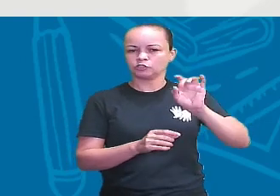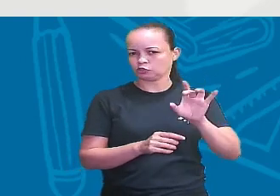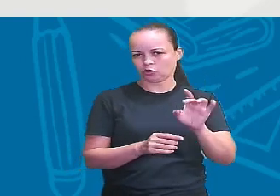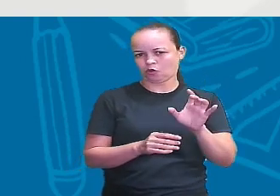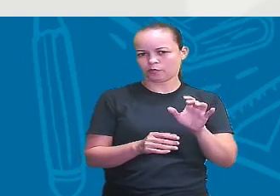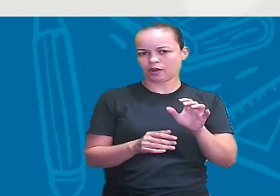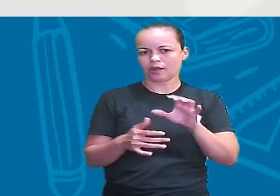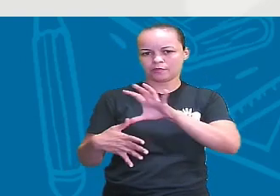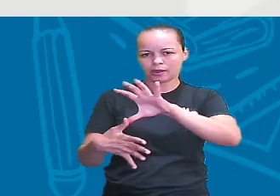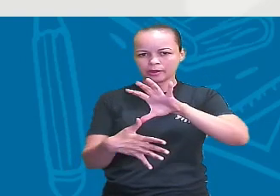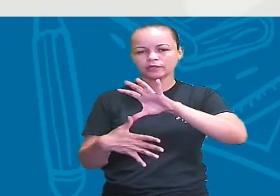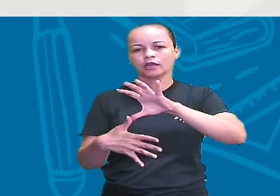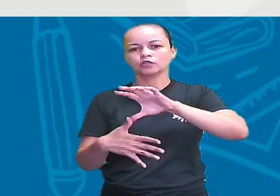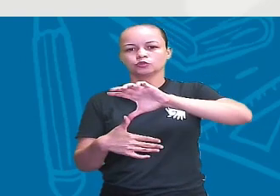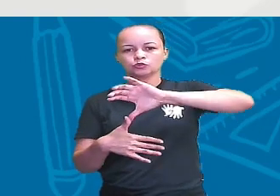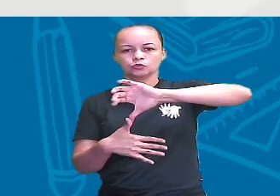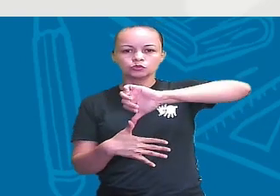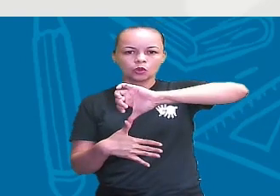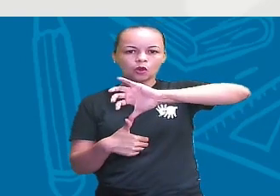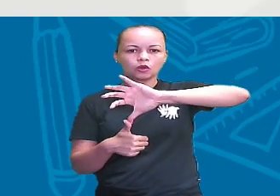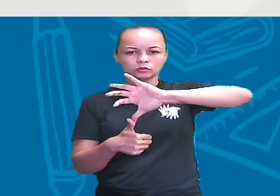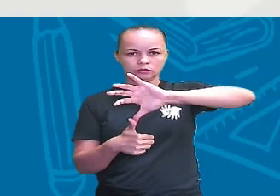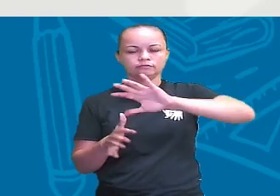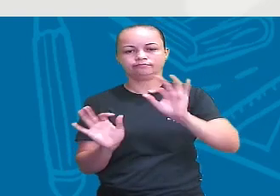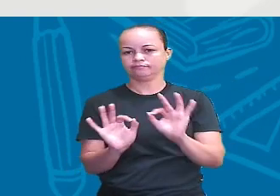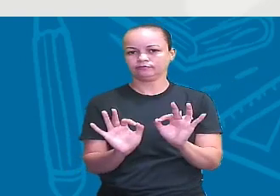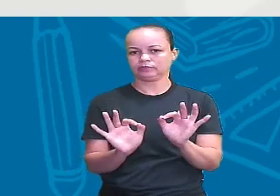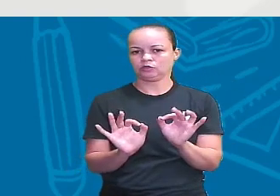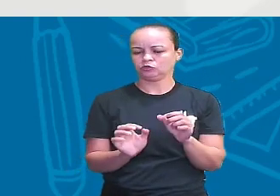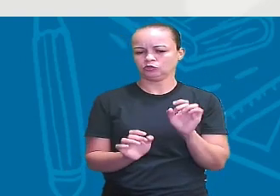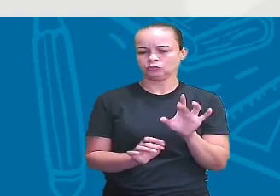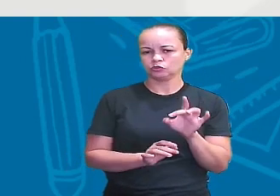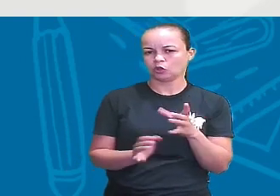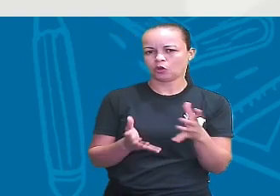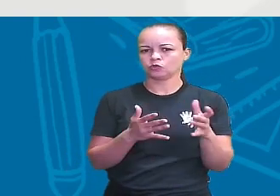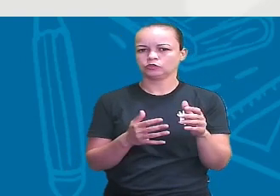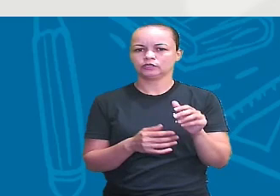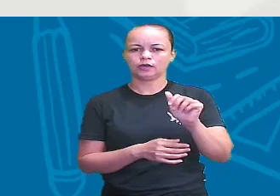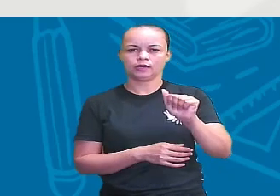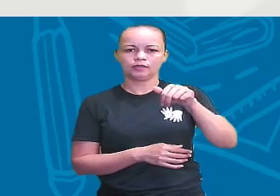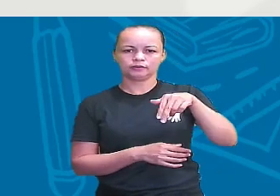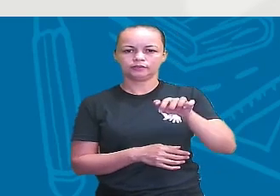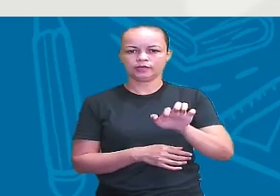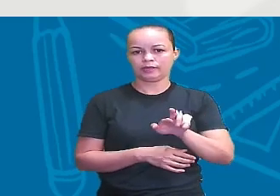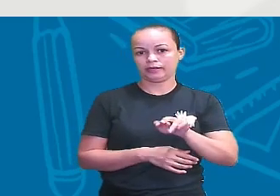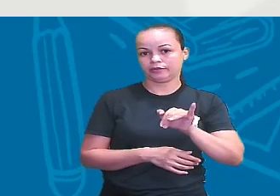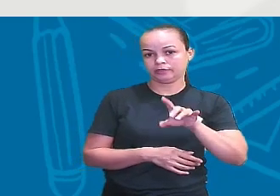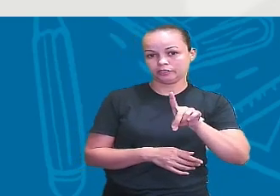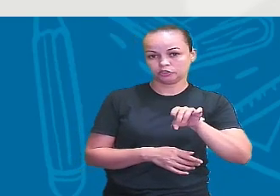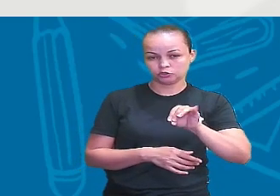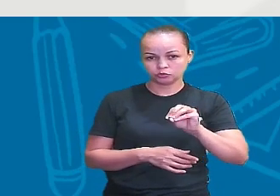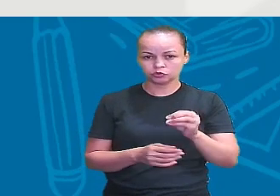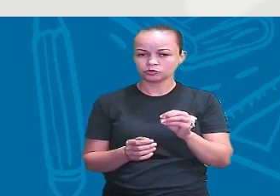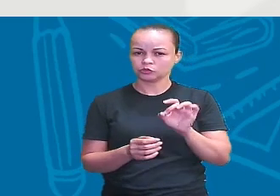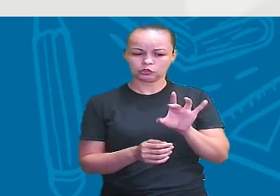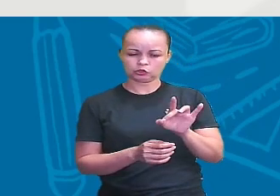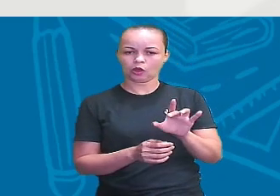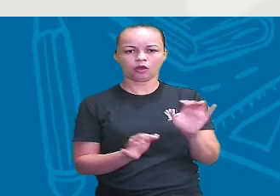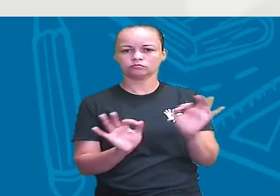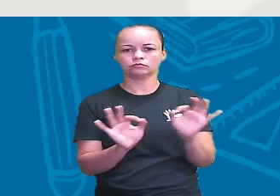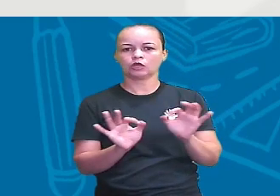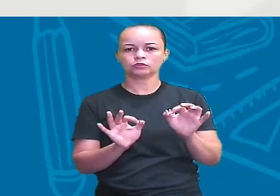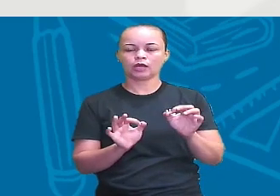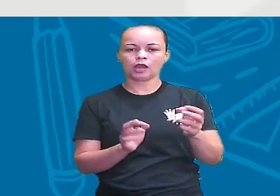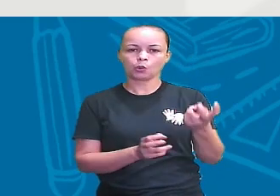através do Estreito de Bering, né? Então, não só houve os ameríndios descendentes dos mongoloides, né? Da